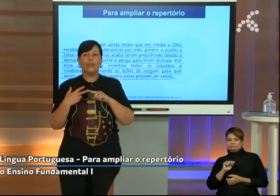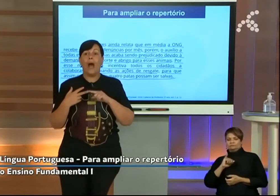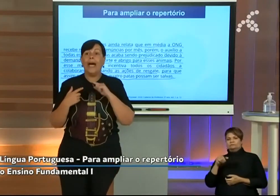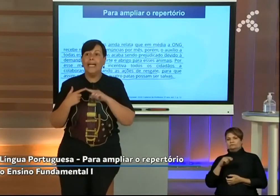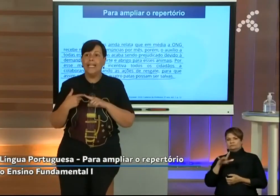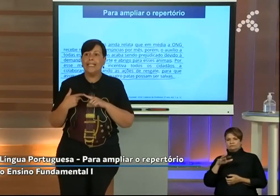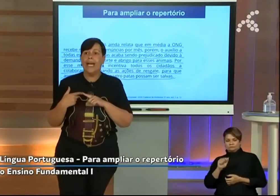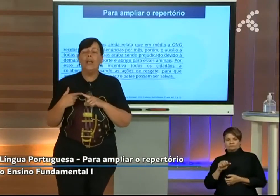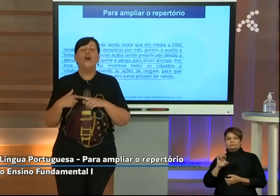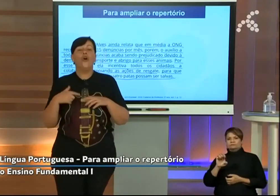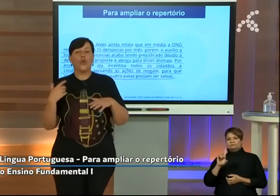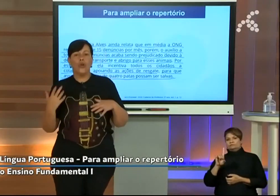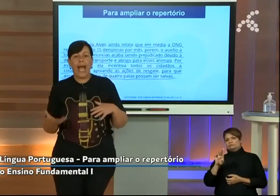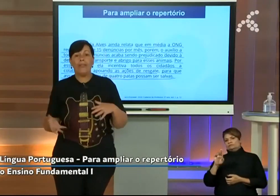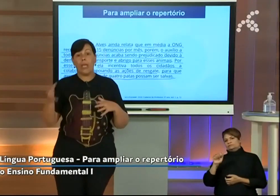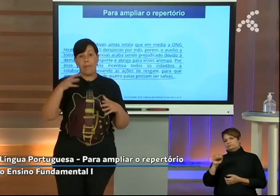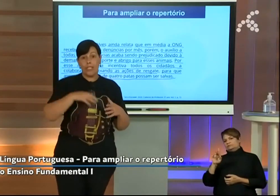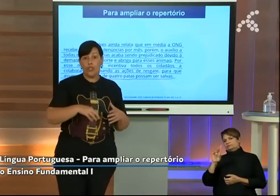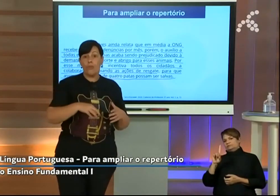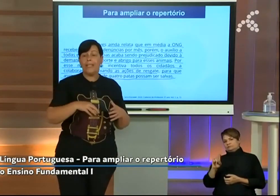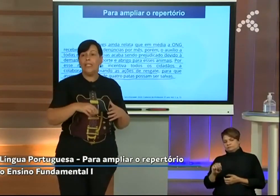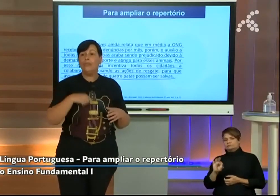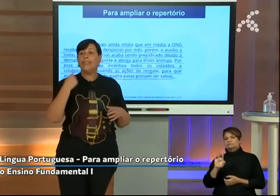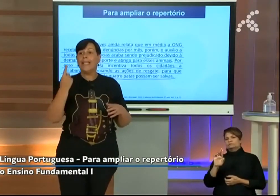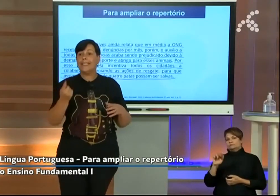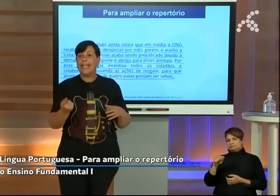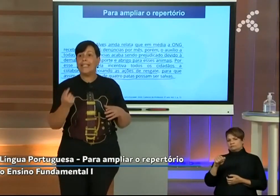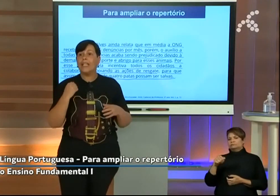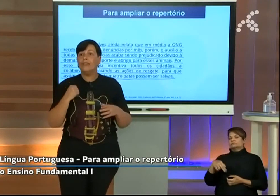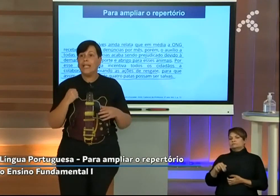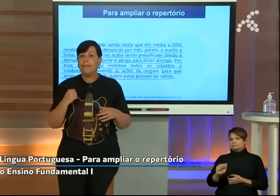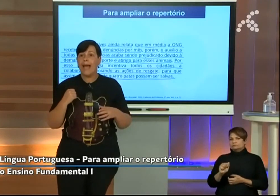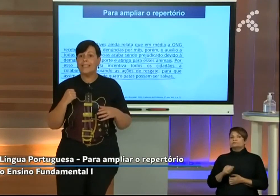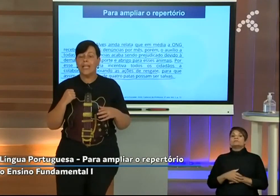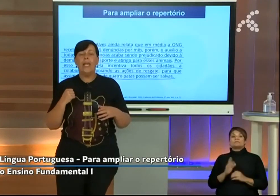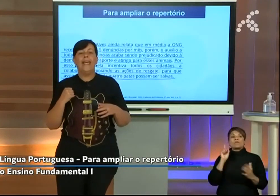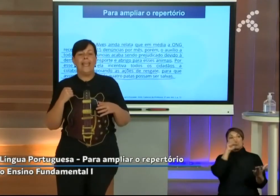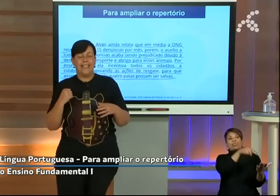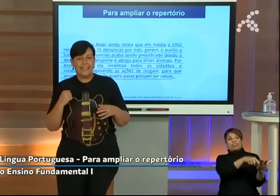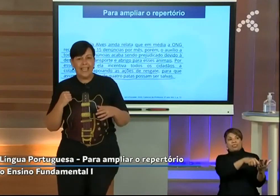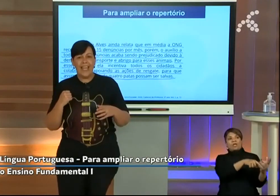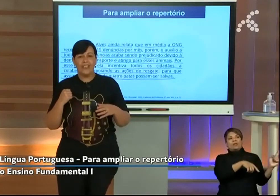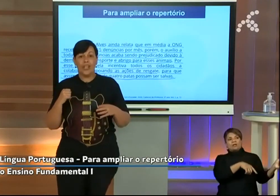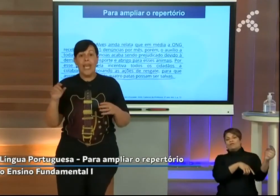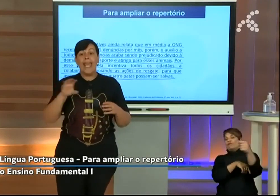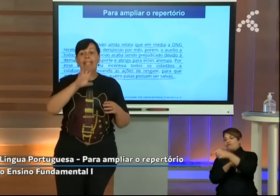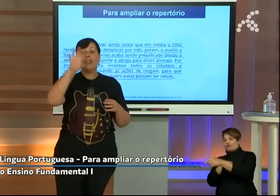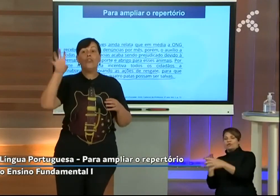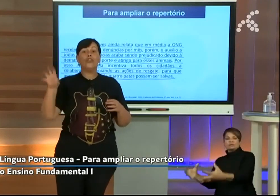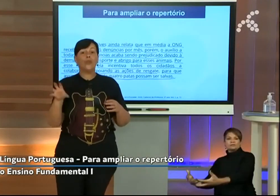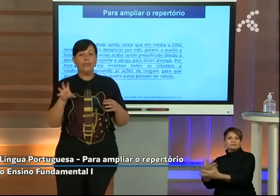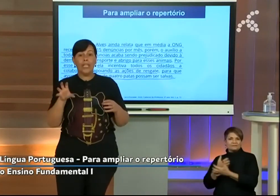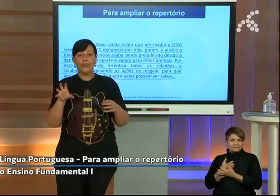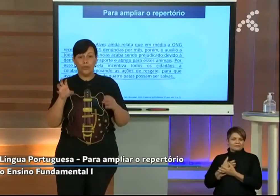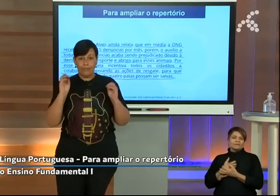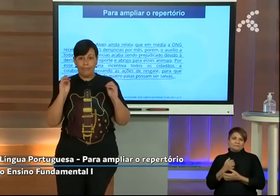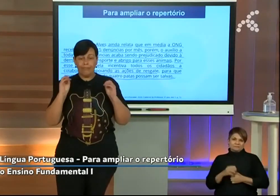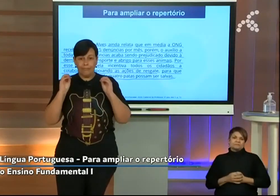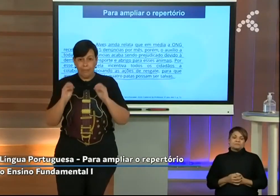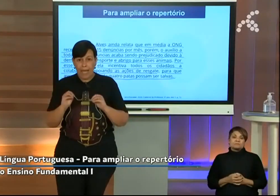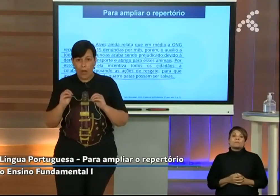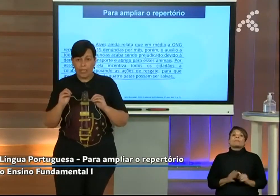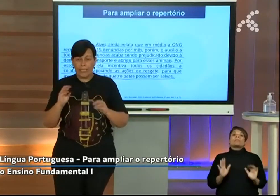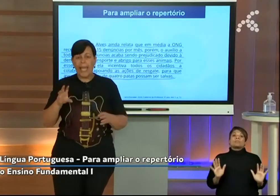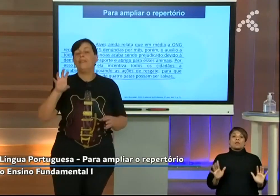Eduardo, a Rana, colocaram que a partir de uma denúncia resgataram os animais. Excelente. Esse é o nosso contexto